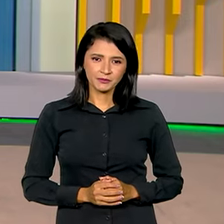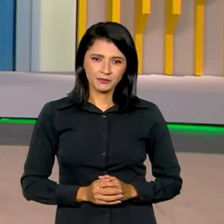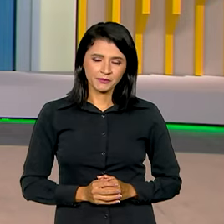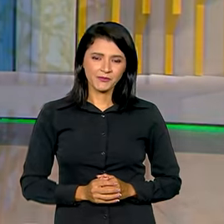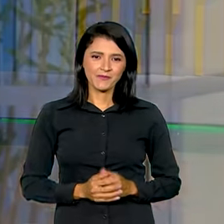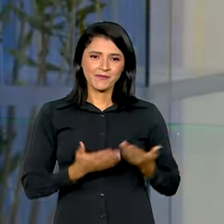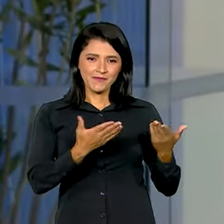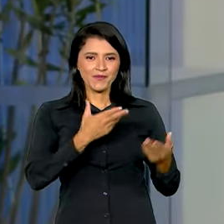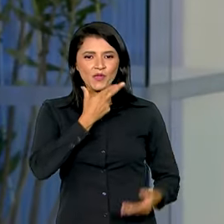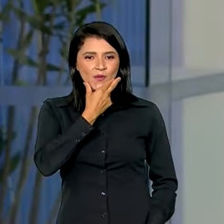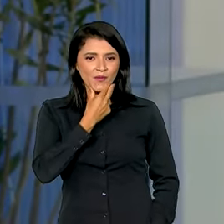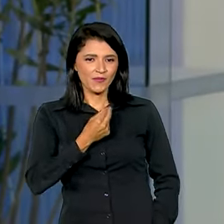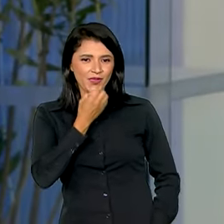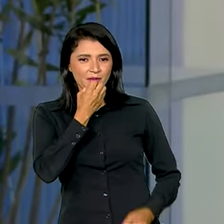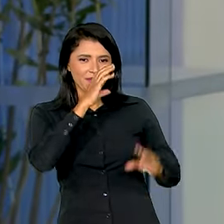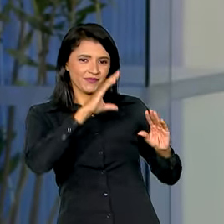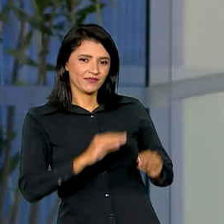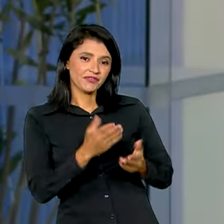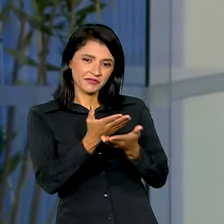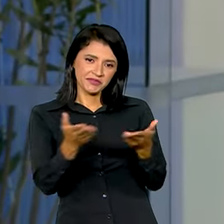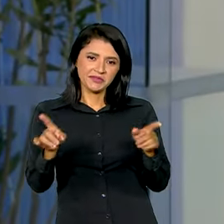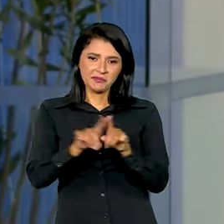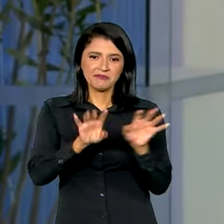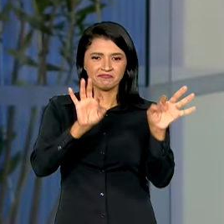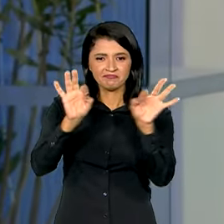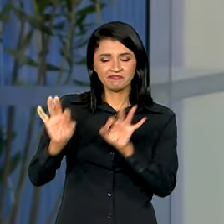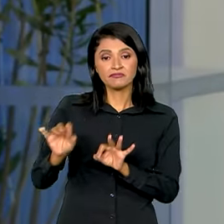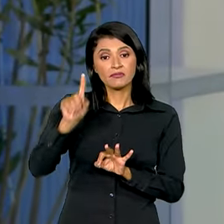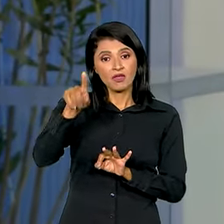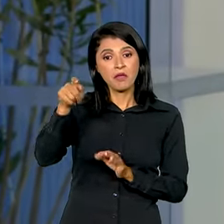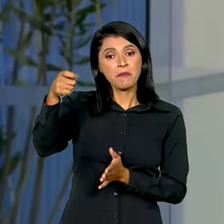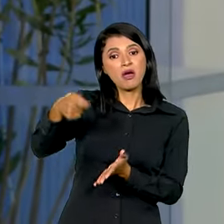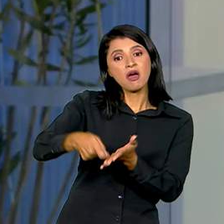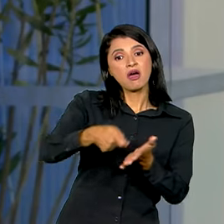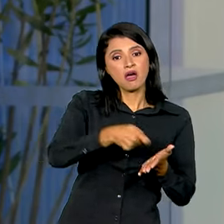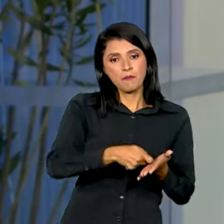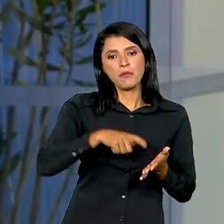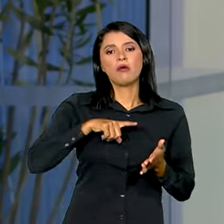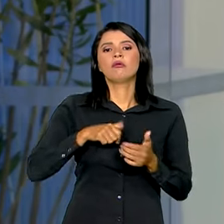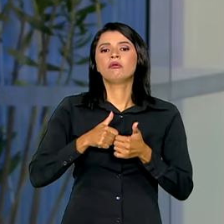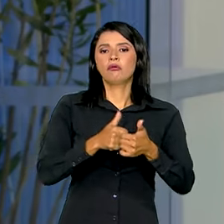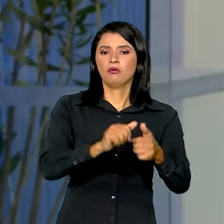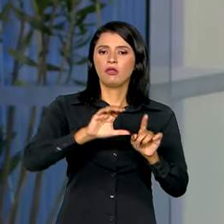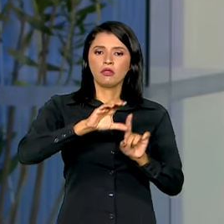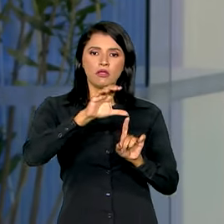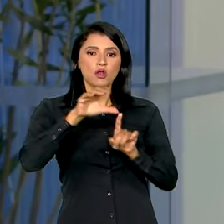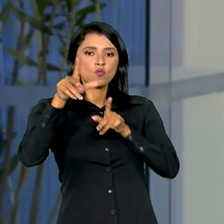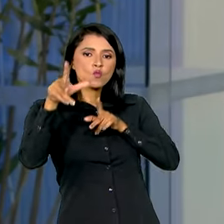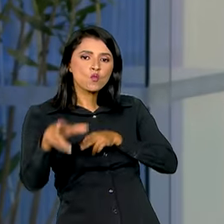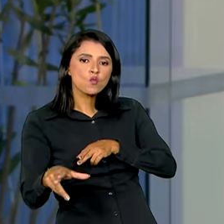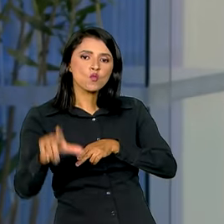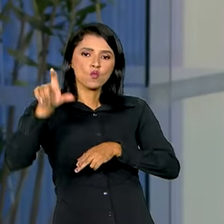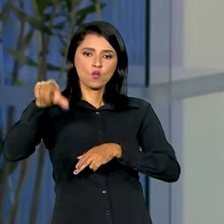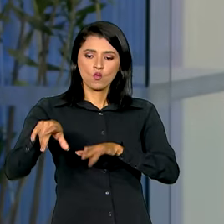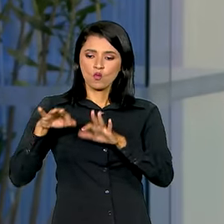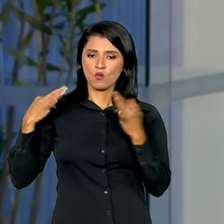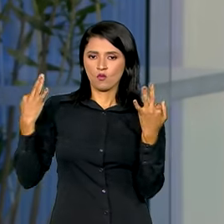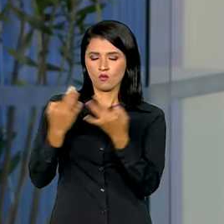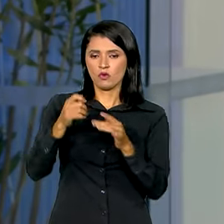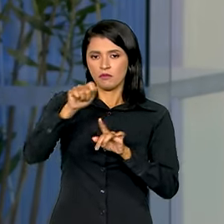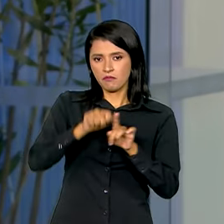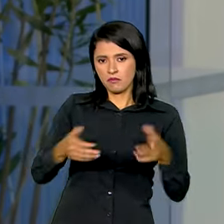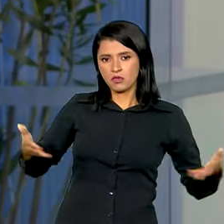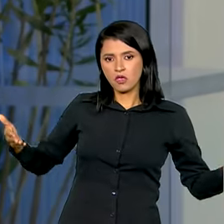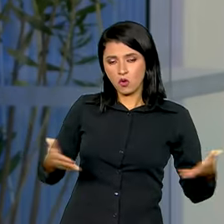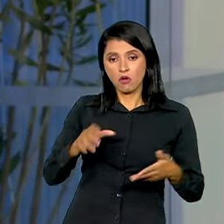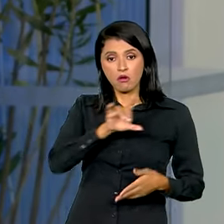Roberto, boa noite. Boa noite para você que está com a gente. Pois é, esses pagamentos, eles seguem o calendário do Bolsa Família. Então, este mês, cada família vai